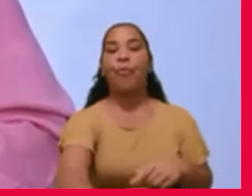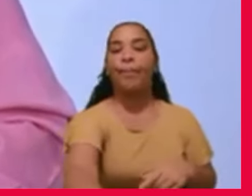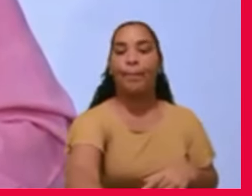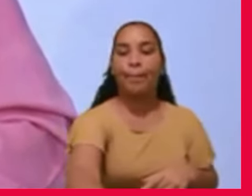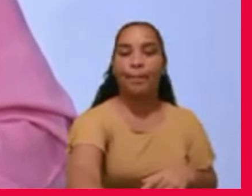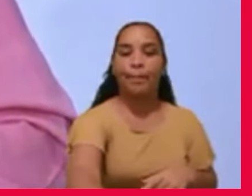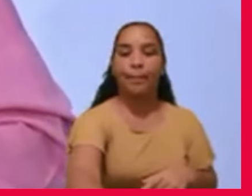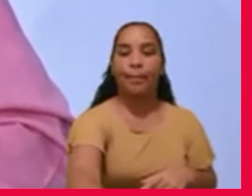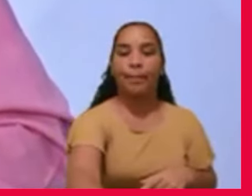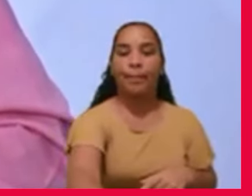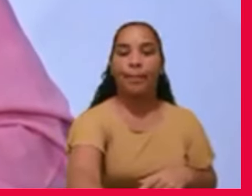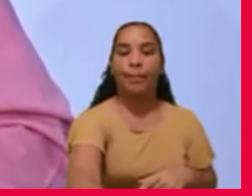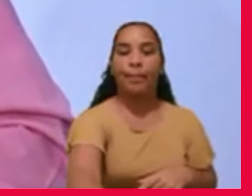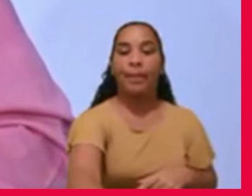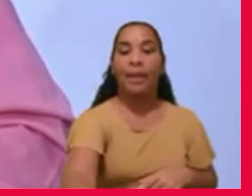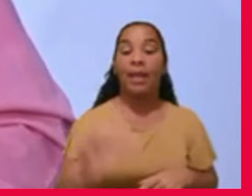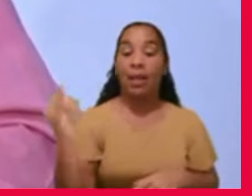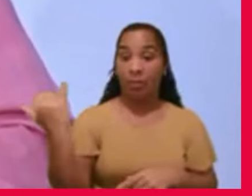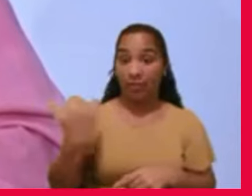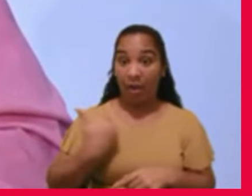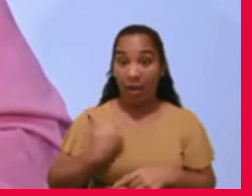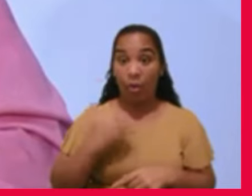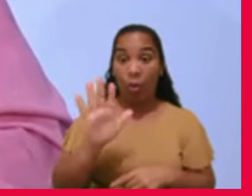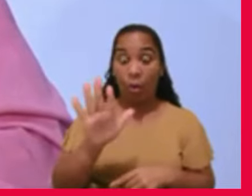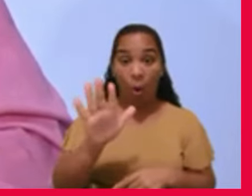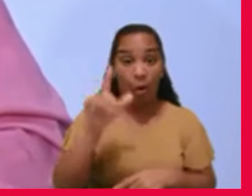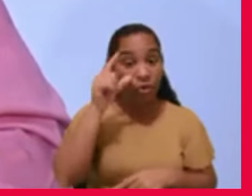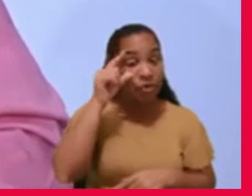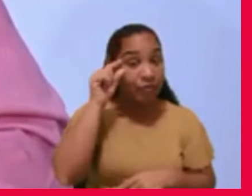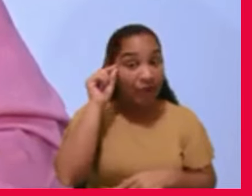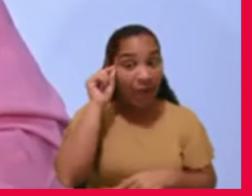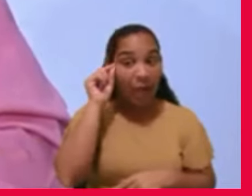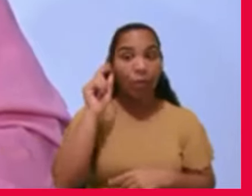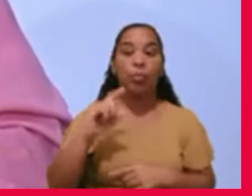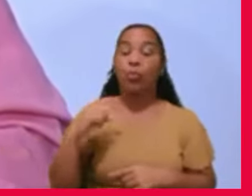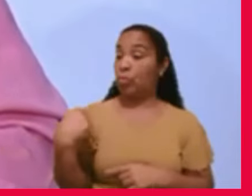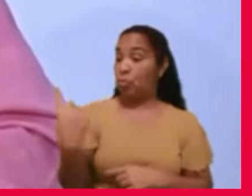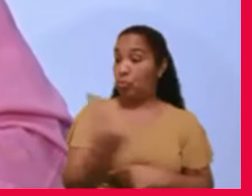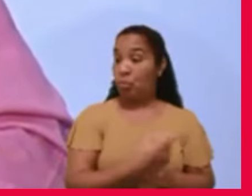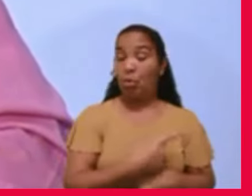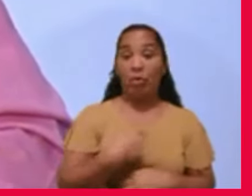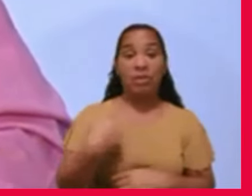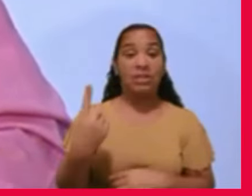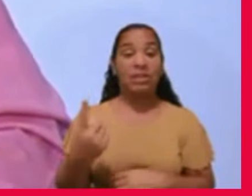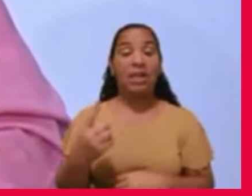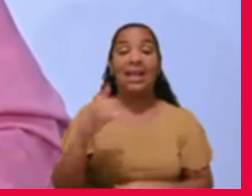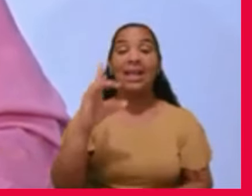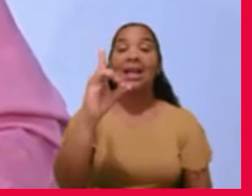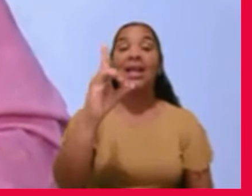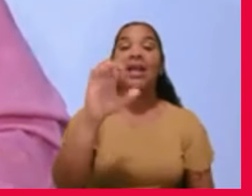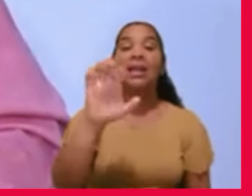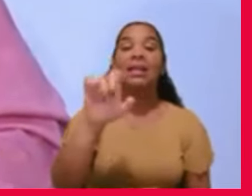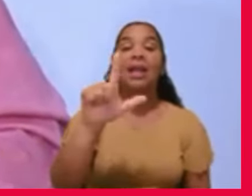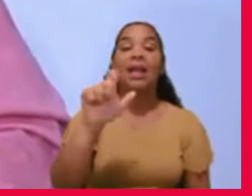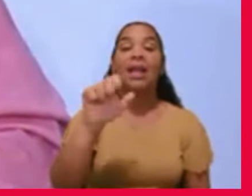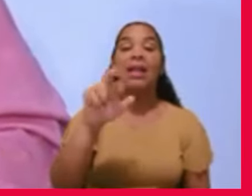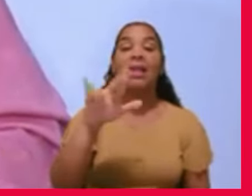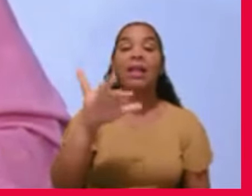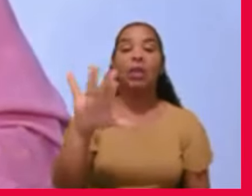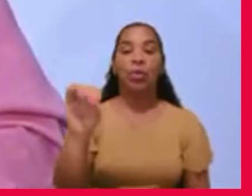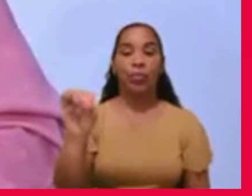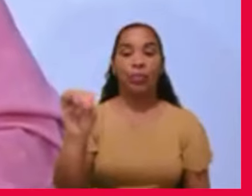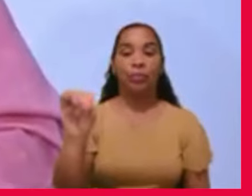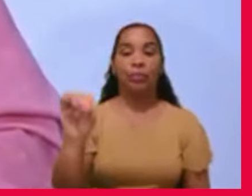olha, Divaldo, nós estamos no delírio. Eu disse, mas por quê? Porque Chico